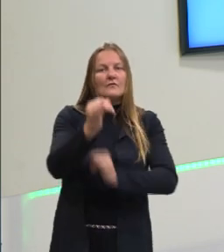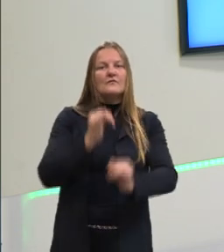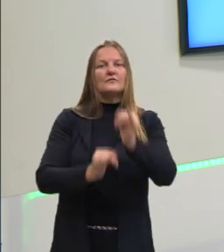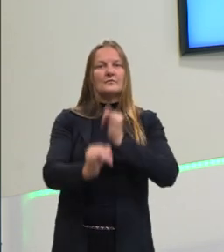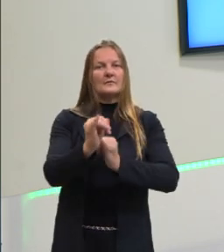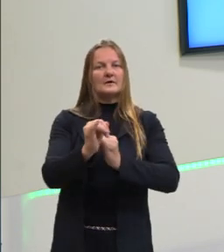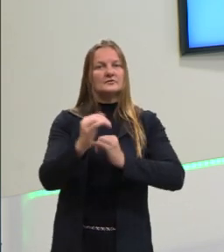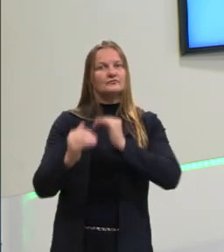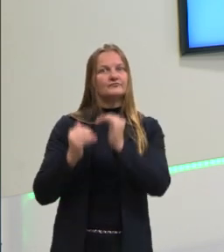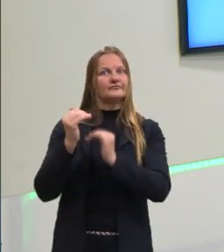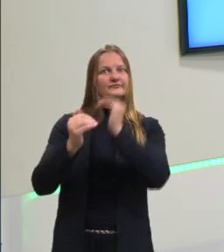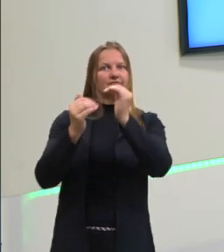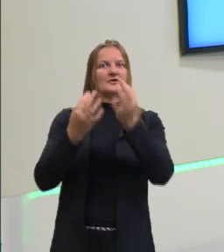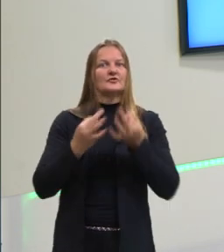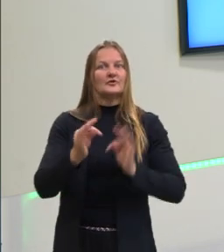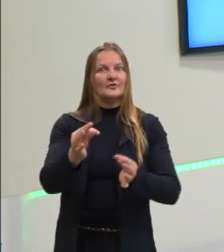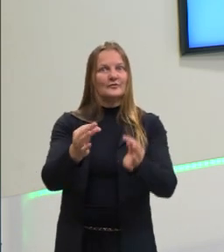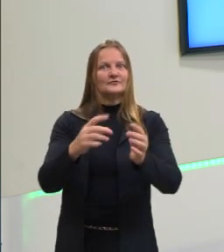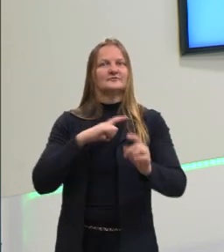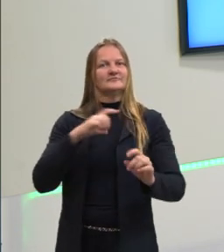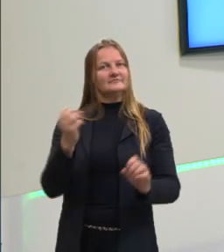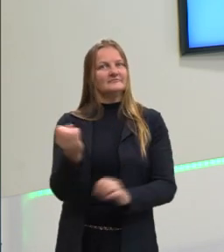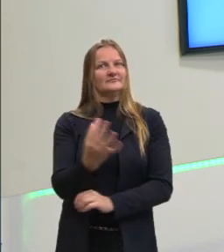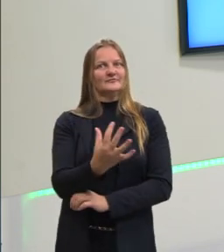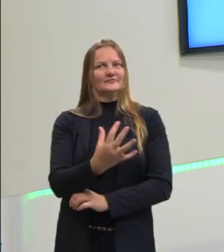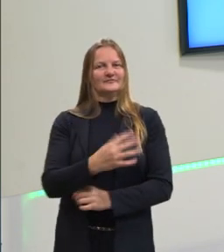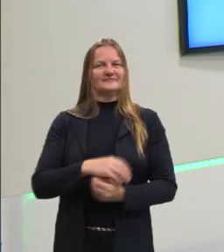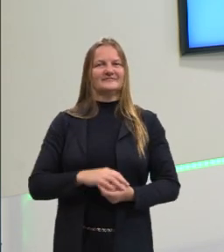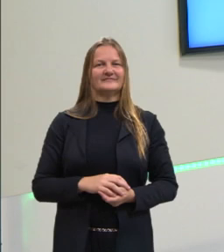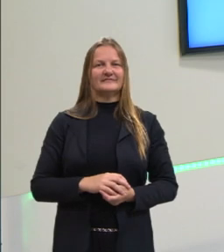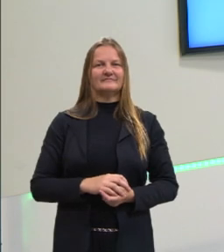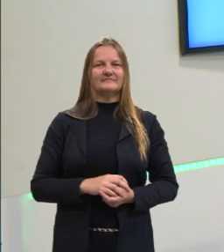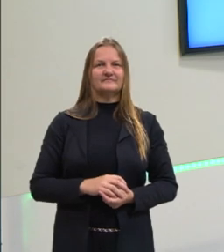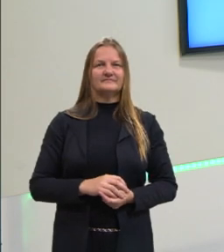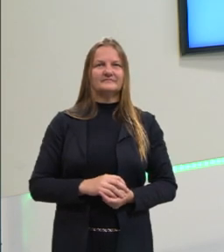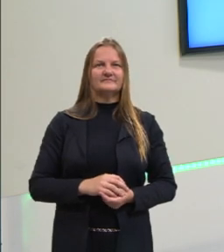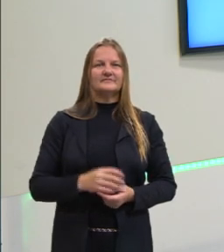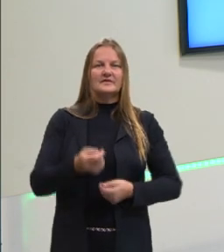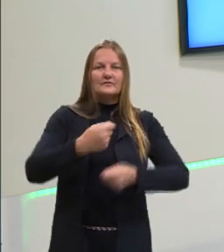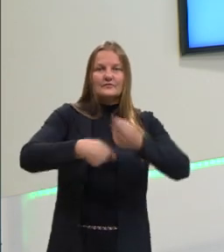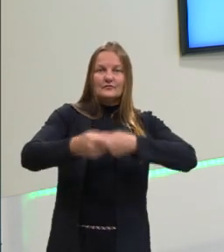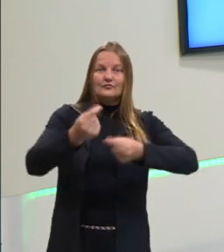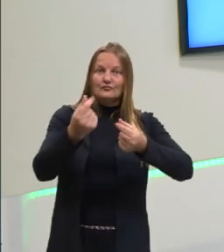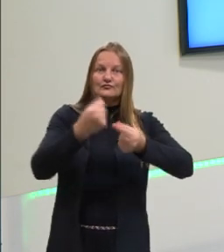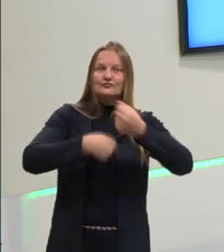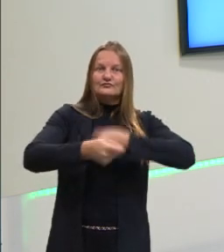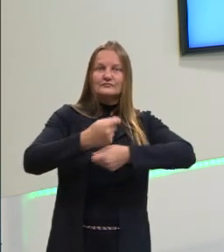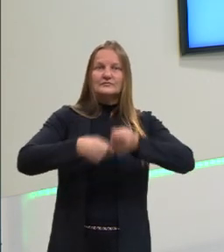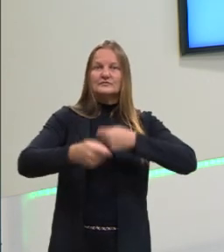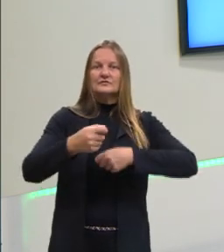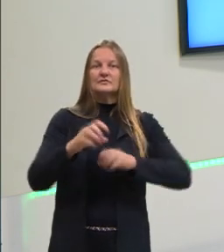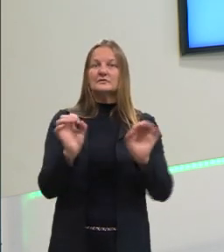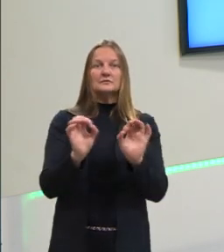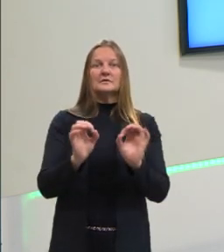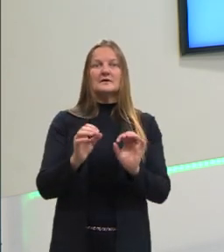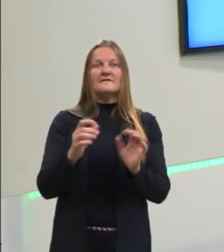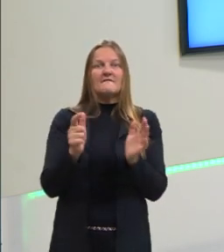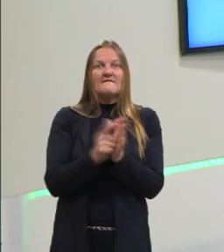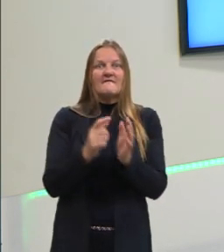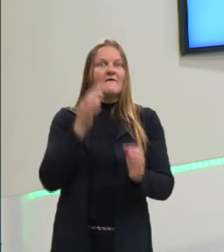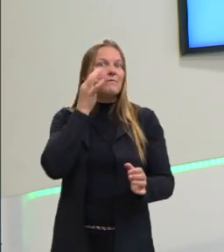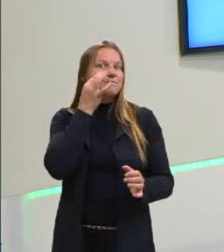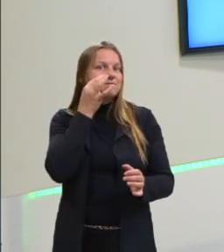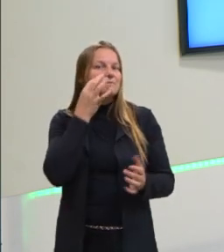da evolução tecnológica como um todo, que permite que transações financeiras sejam feitas a partir do